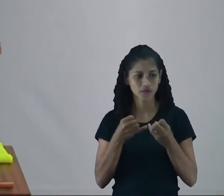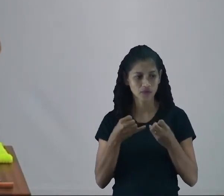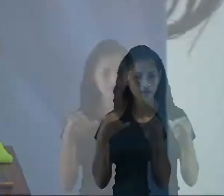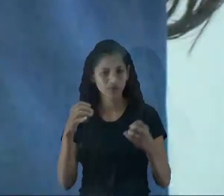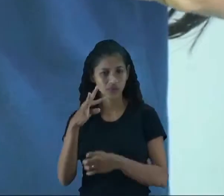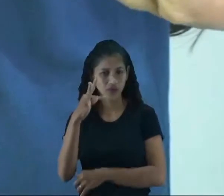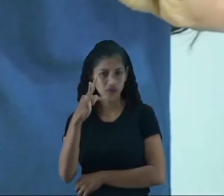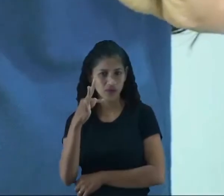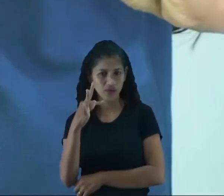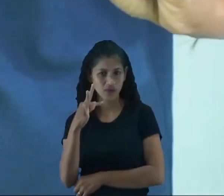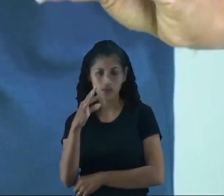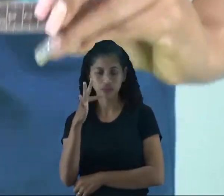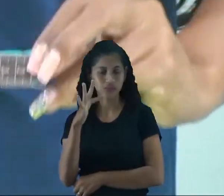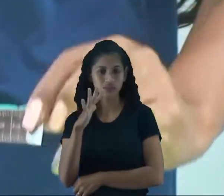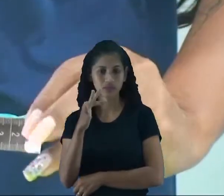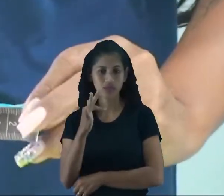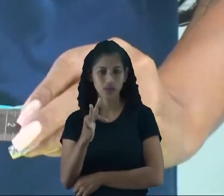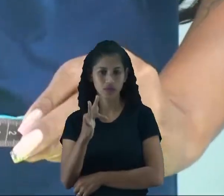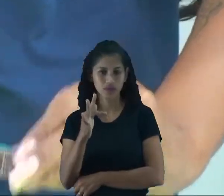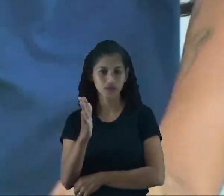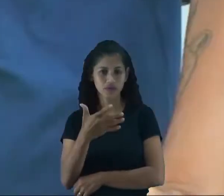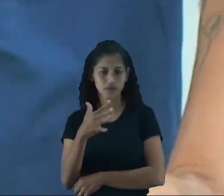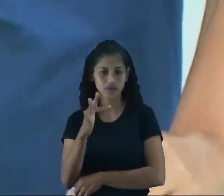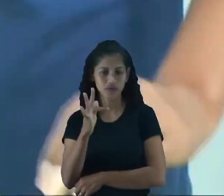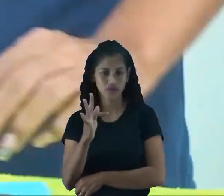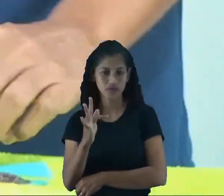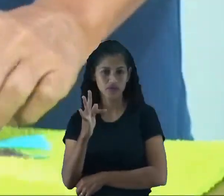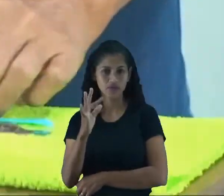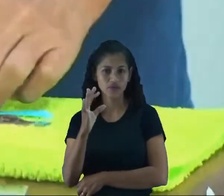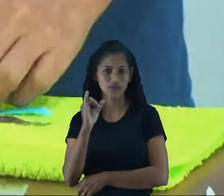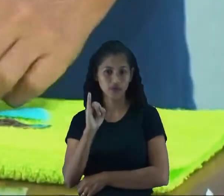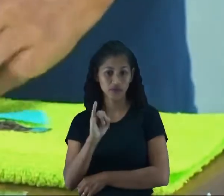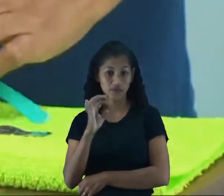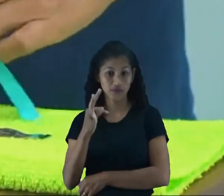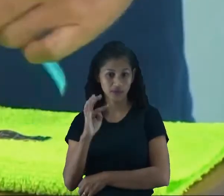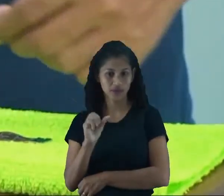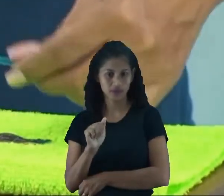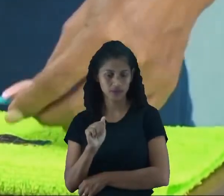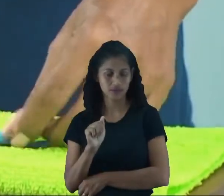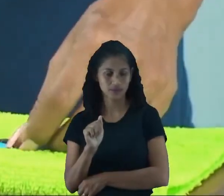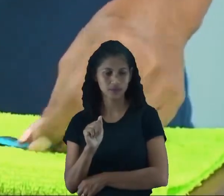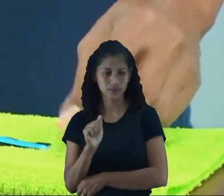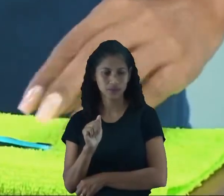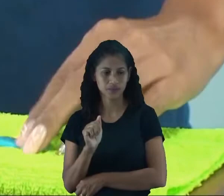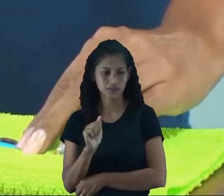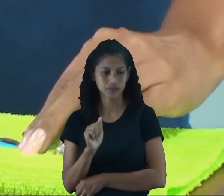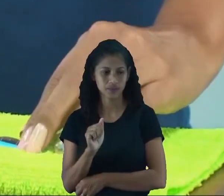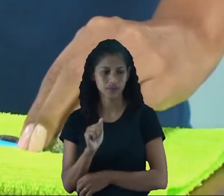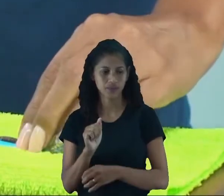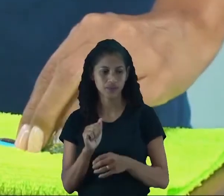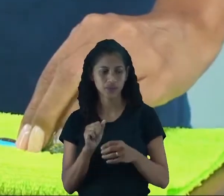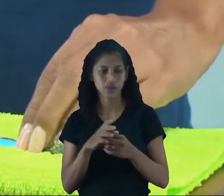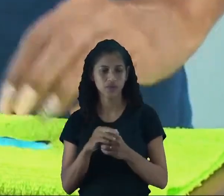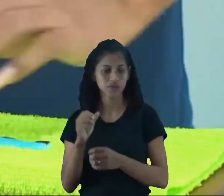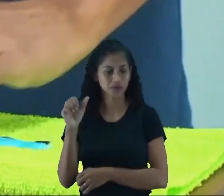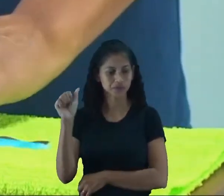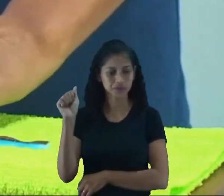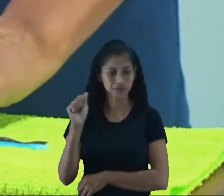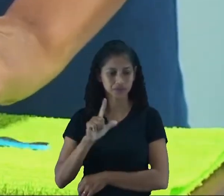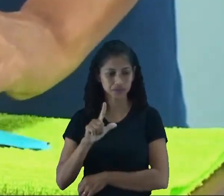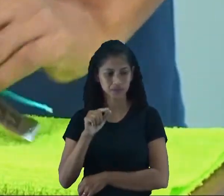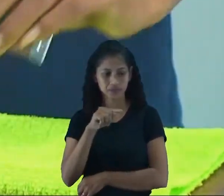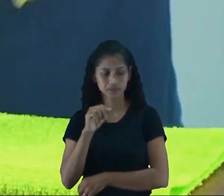é melhor utilizar a fita métrica, olha só. Deixa eu colocar aqui por cima para ficar melhor de vocês visualizarem, né?